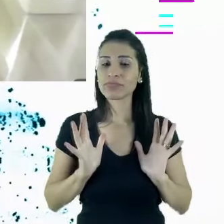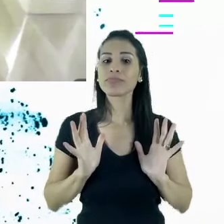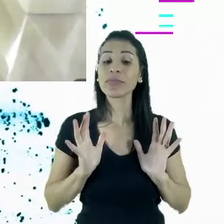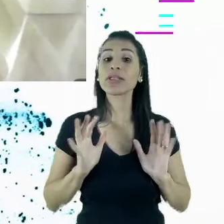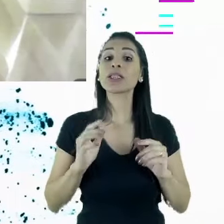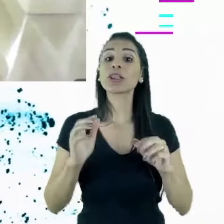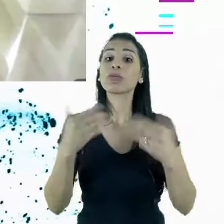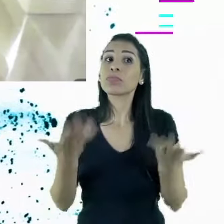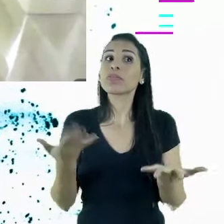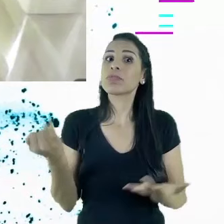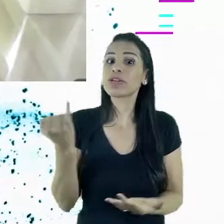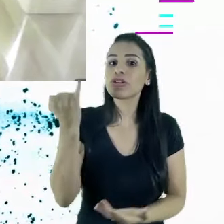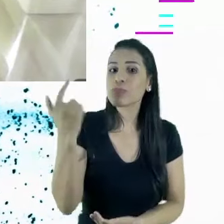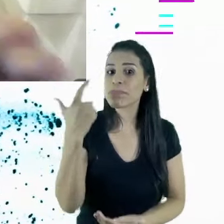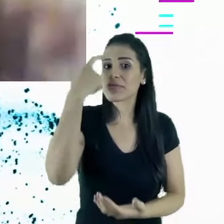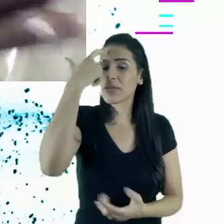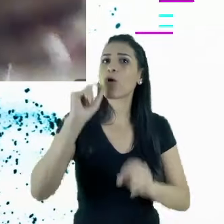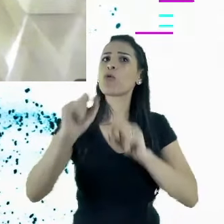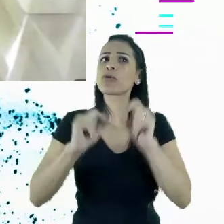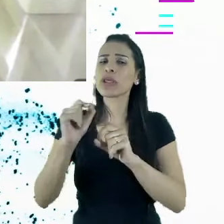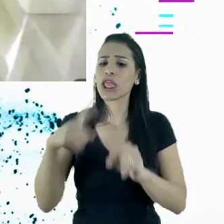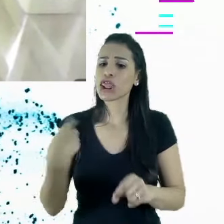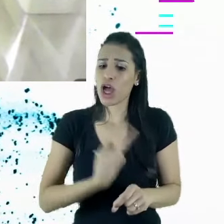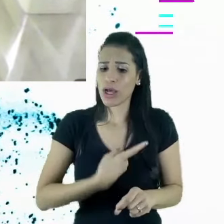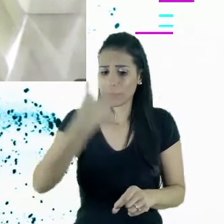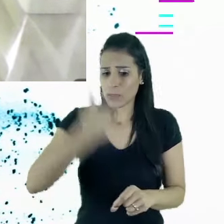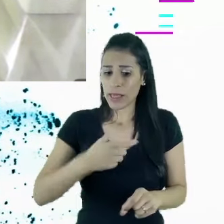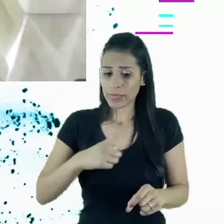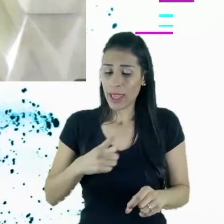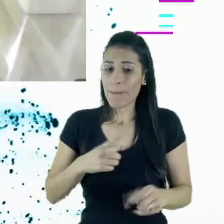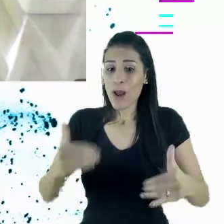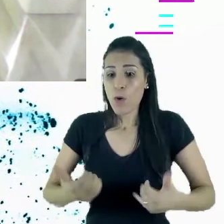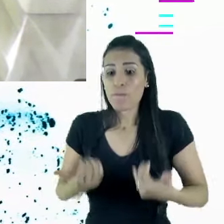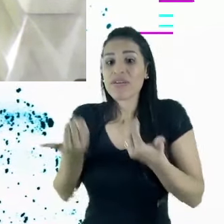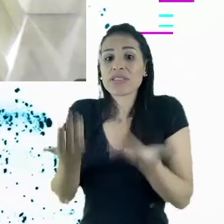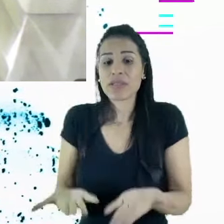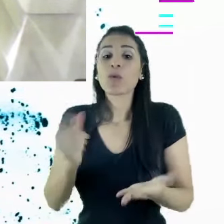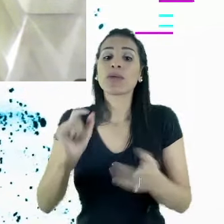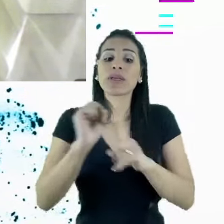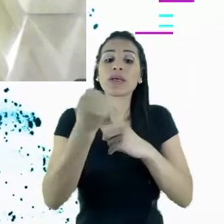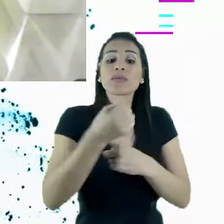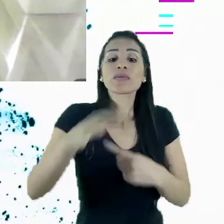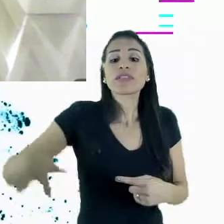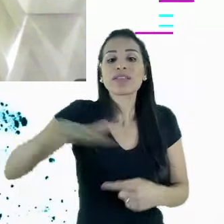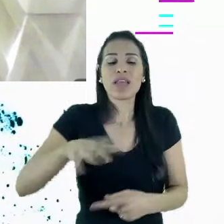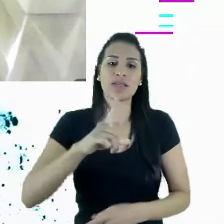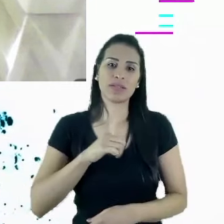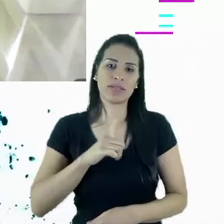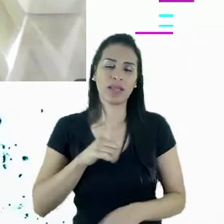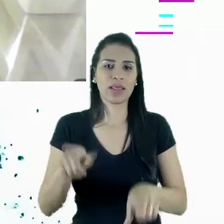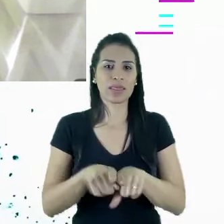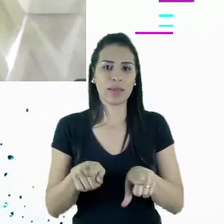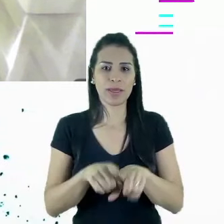oferecer versus o que uma sociedade tem para oferecer e o que você vê na ponta, mesmo estando digitalizado. Então, o